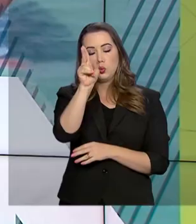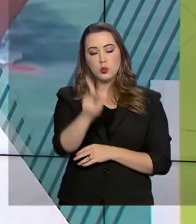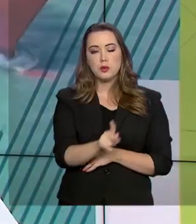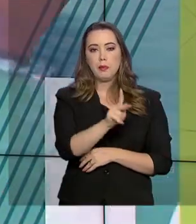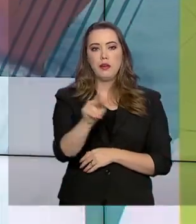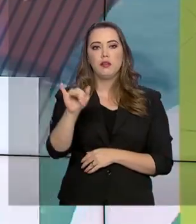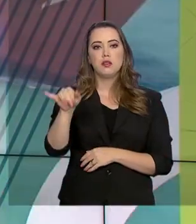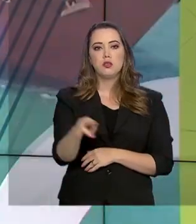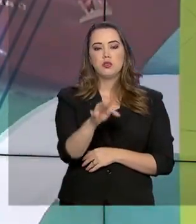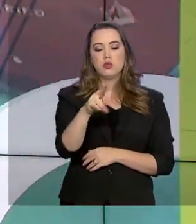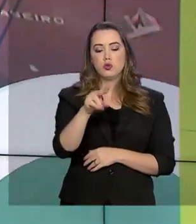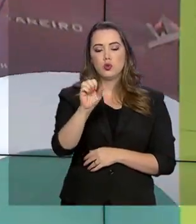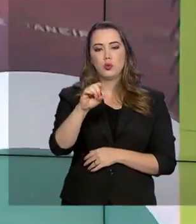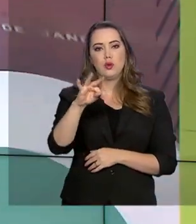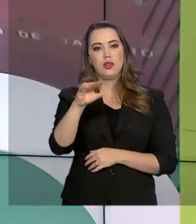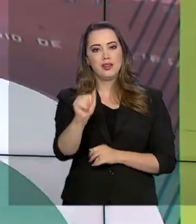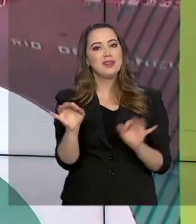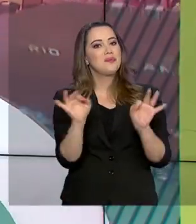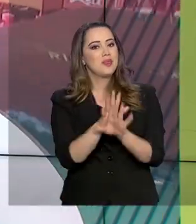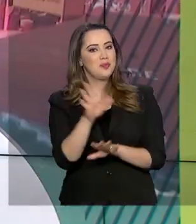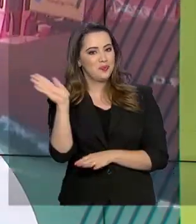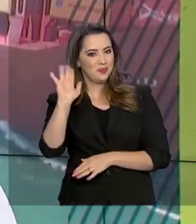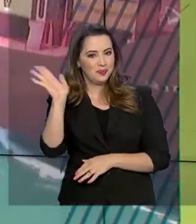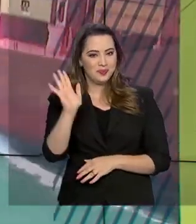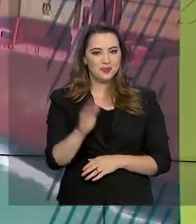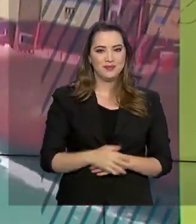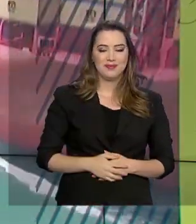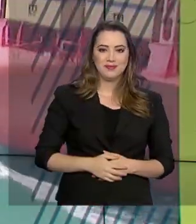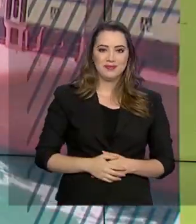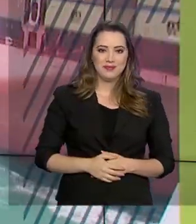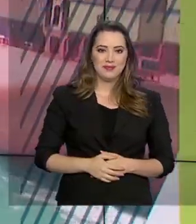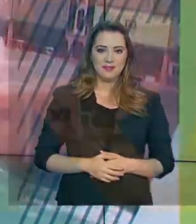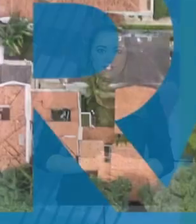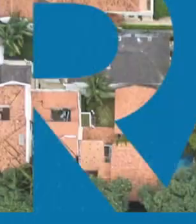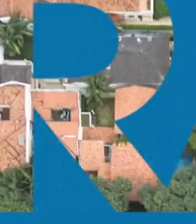A gente fica por aqui. Nos vemos amanhã. Uma boa noite. Obrigada.